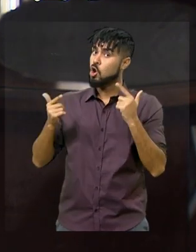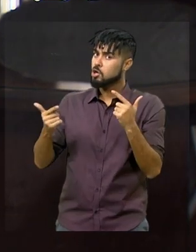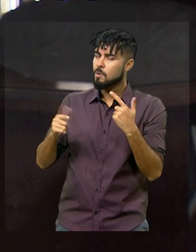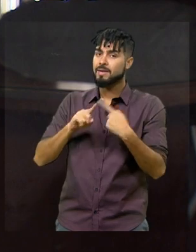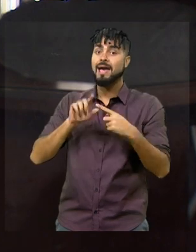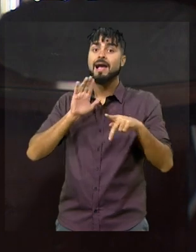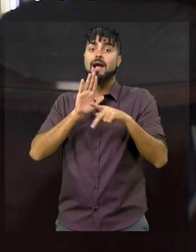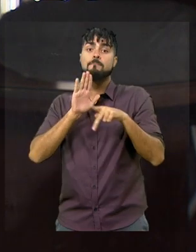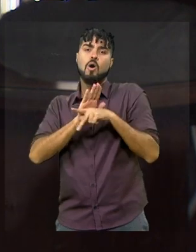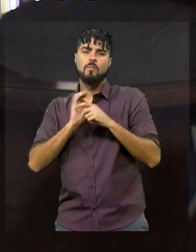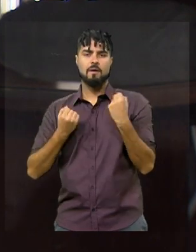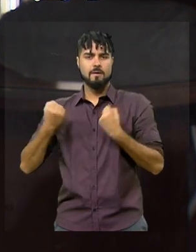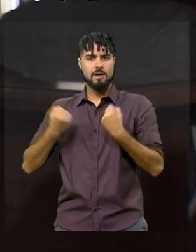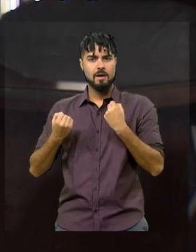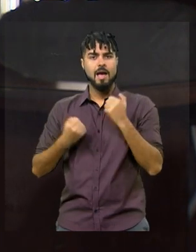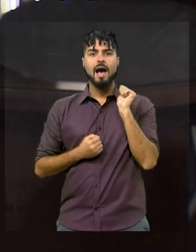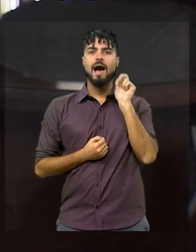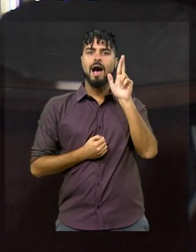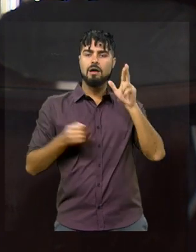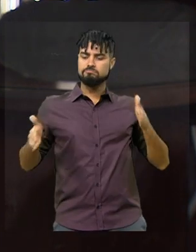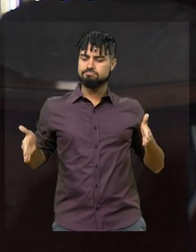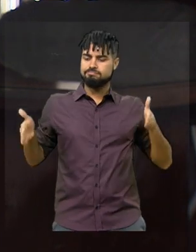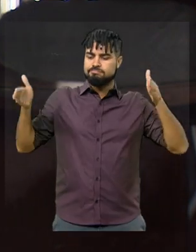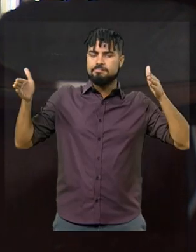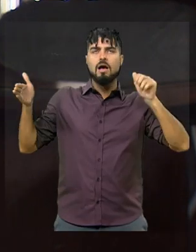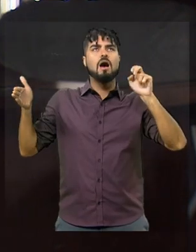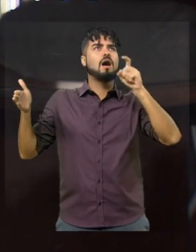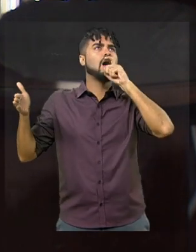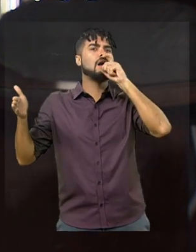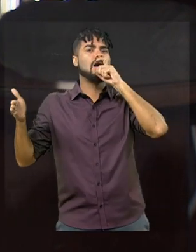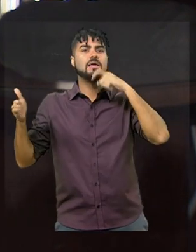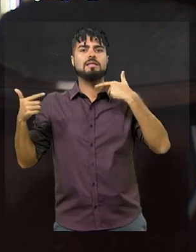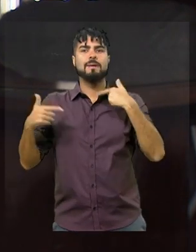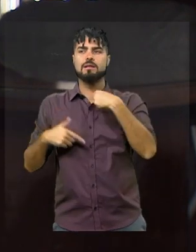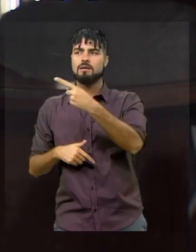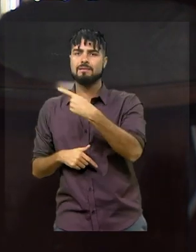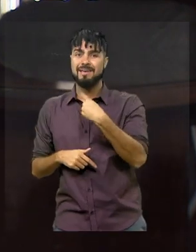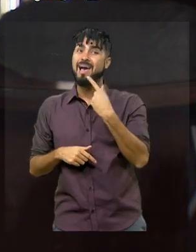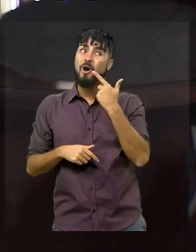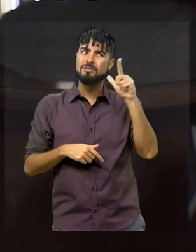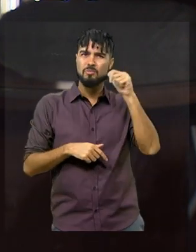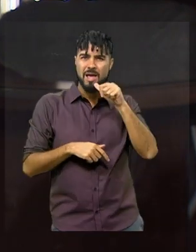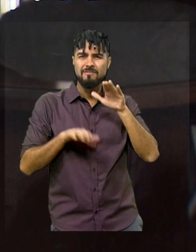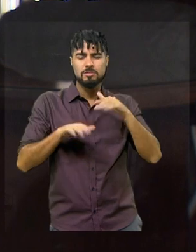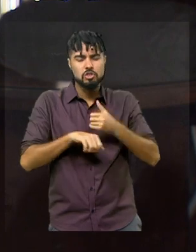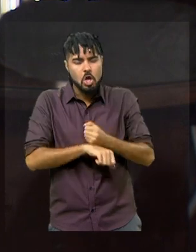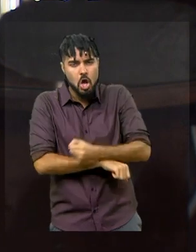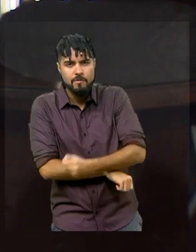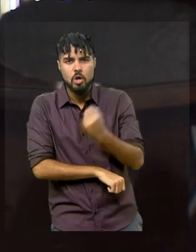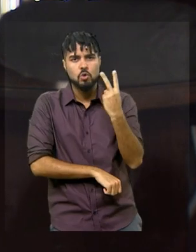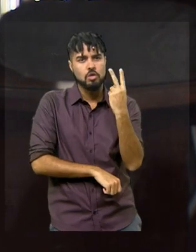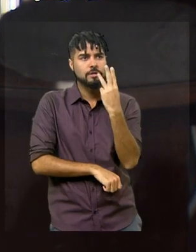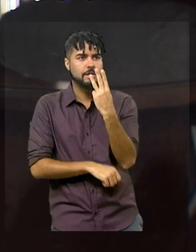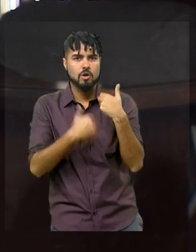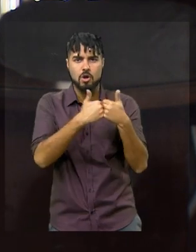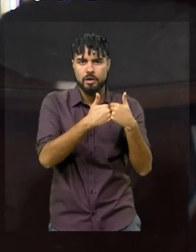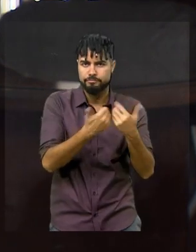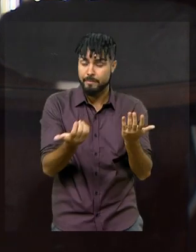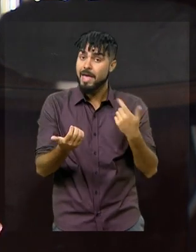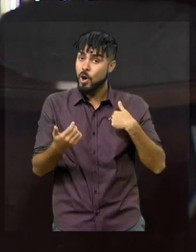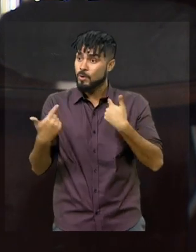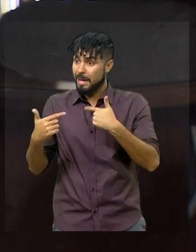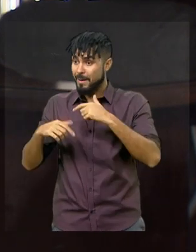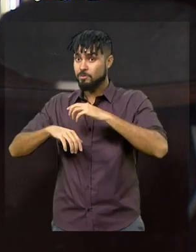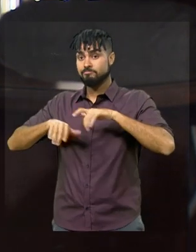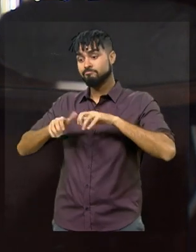próprio, então eu venho com ar-condicionado trabalhar, enquanto muitas mulheres pegam duas, três condições por dia. Eu trabalho no ar-condicionado, enquanto